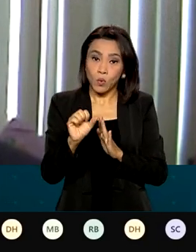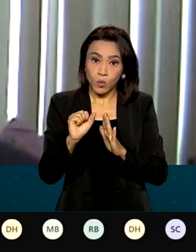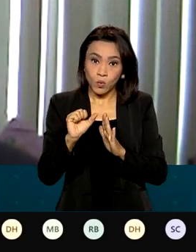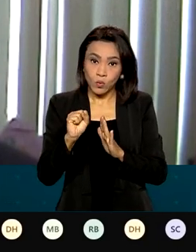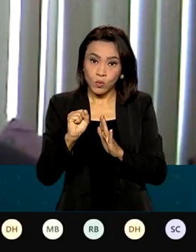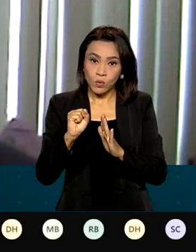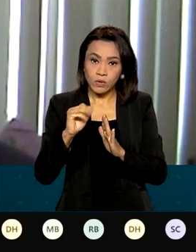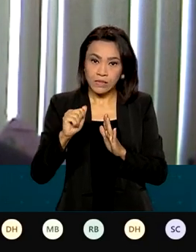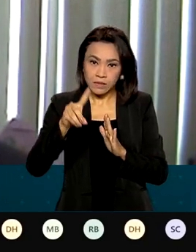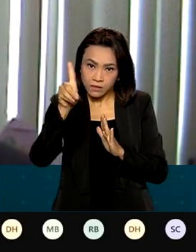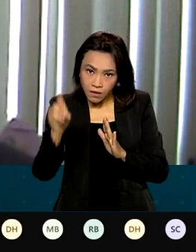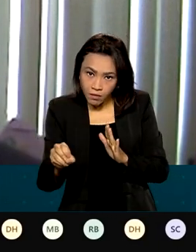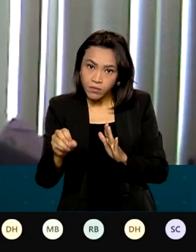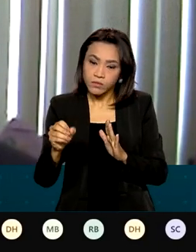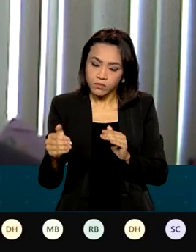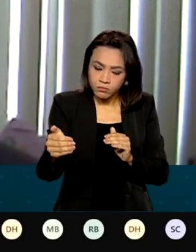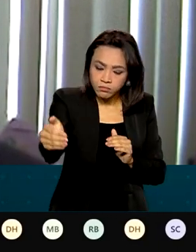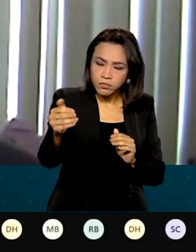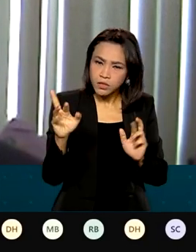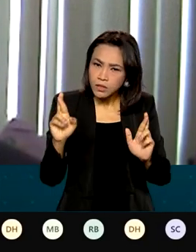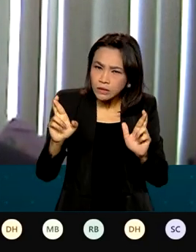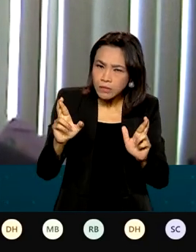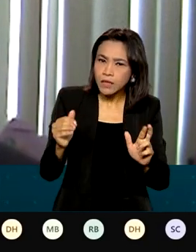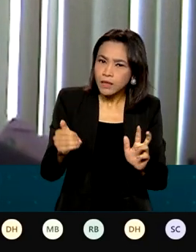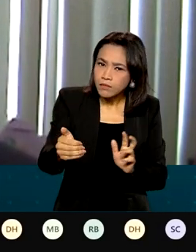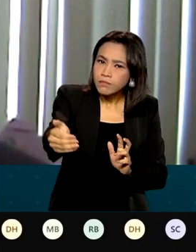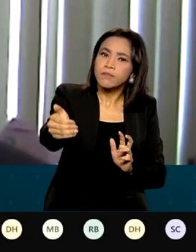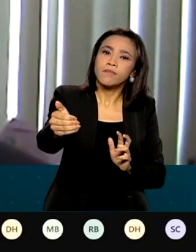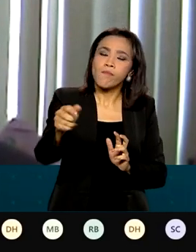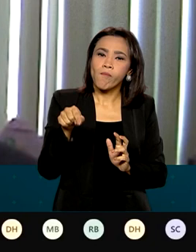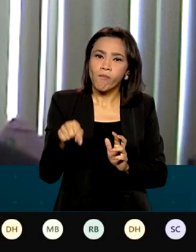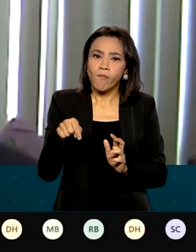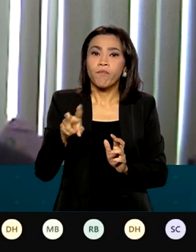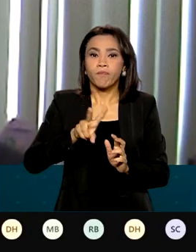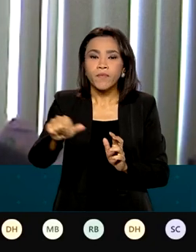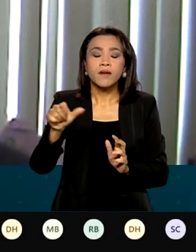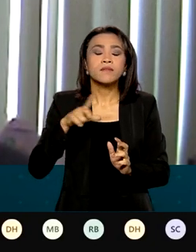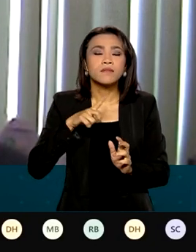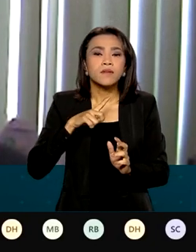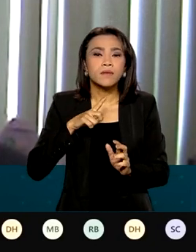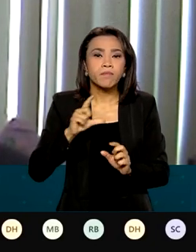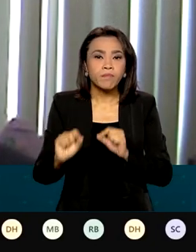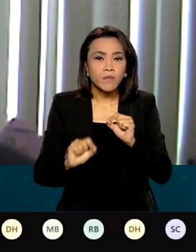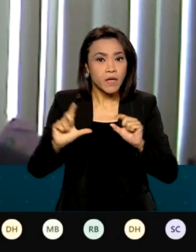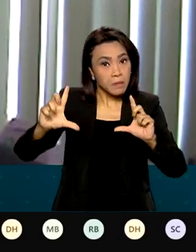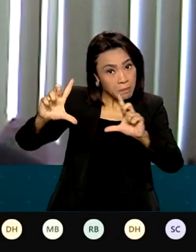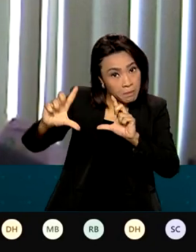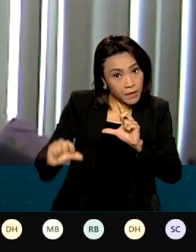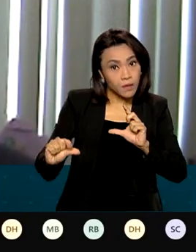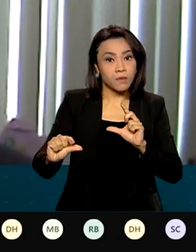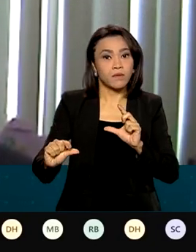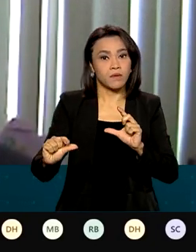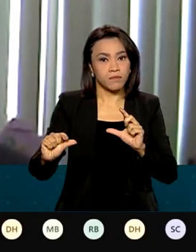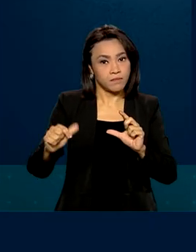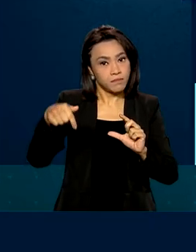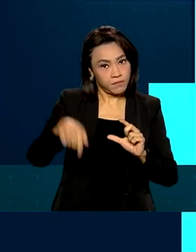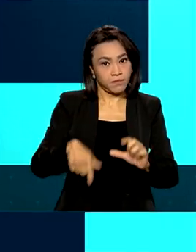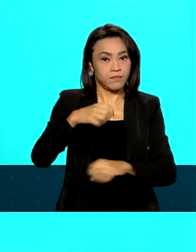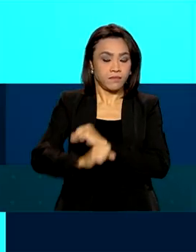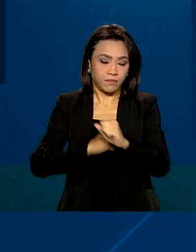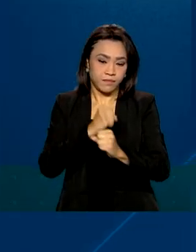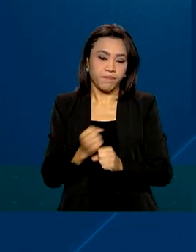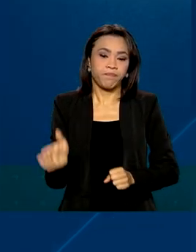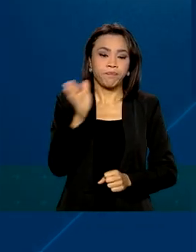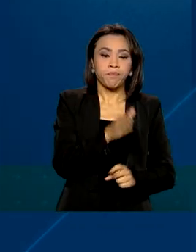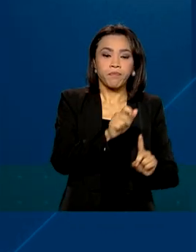a nossa próxima expectativa de saldo de balança comercial vai trazer um saldo menor para o ano. De